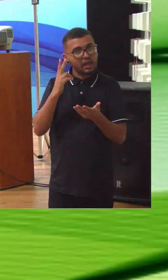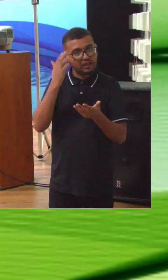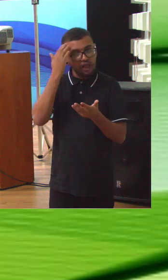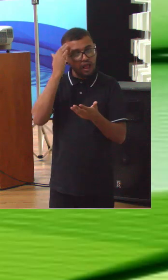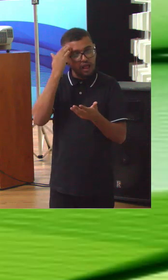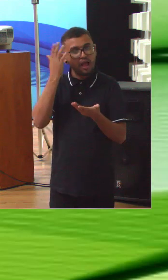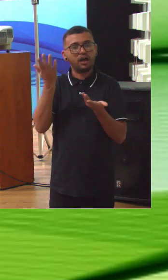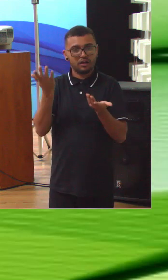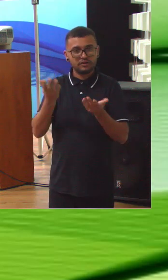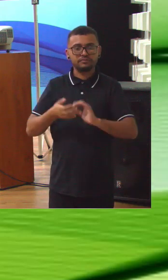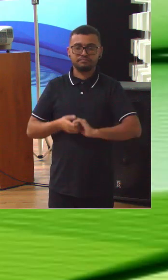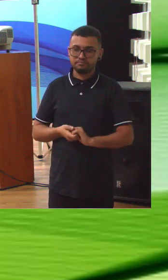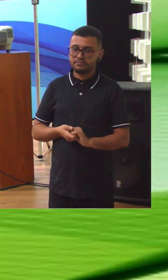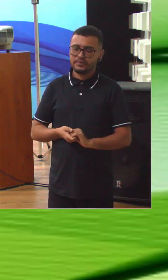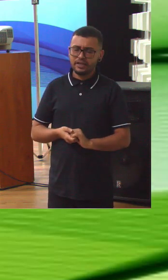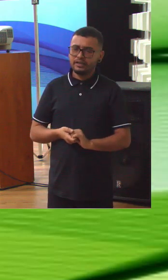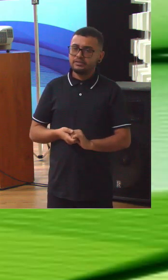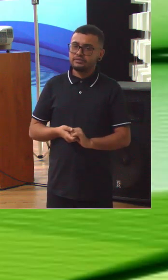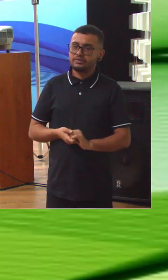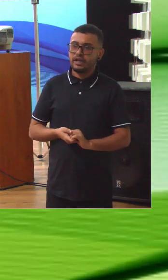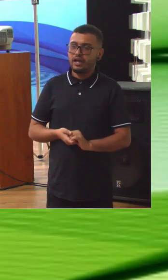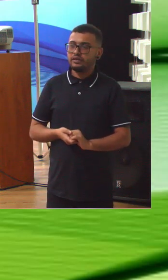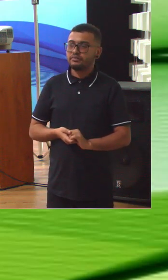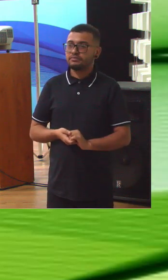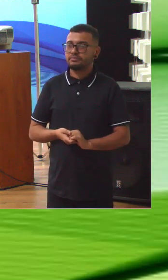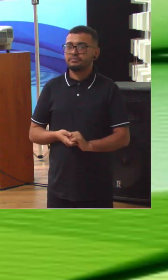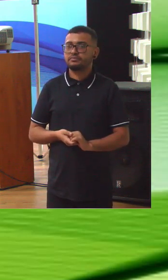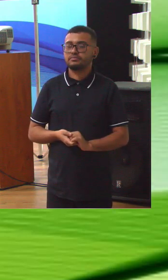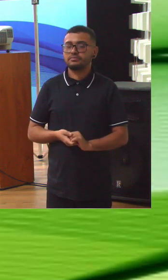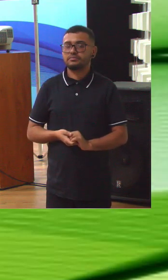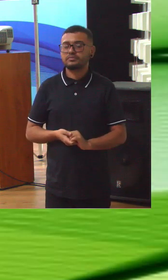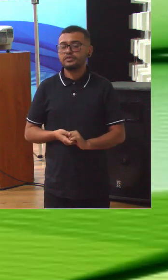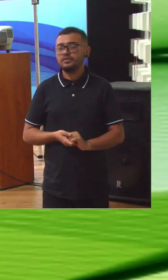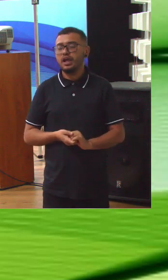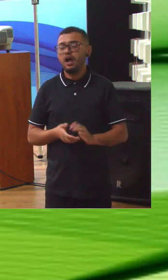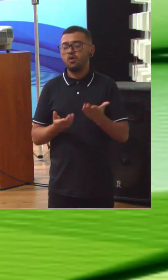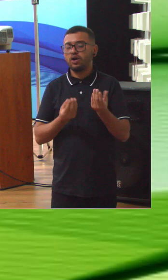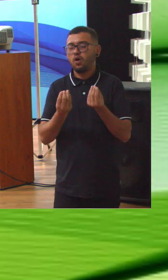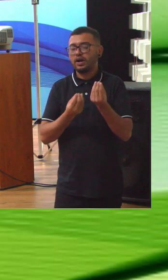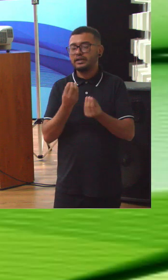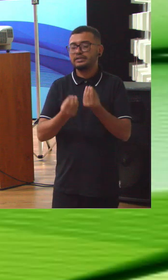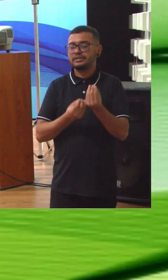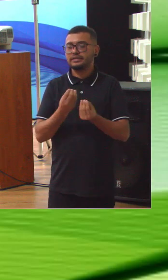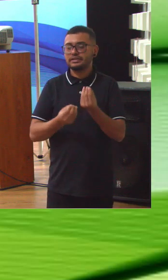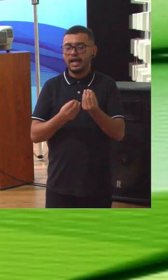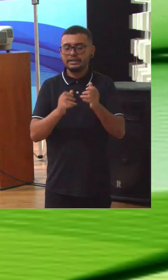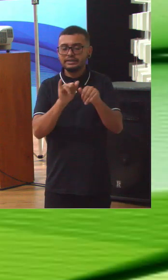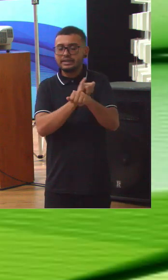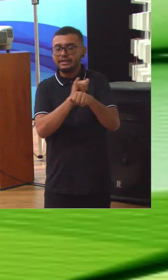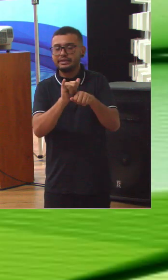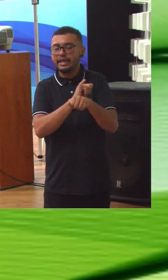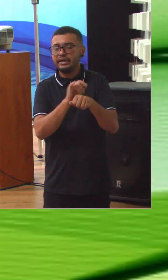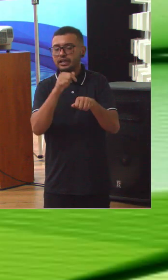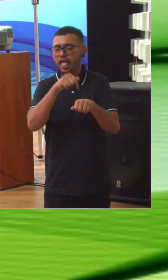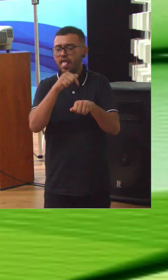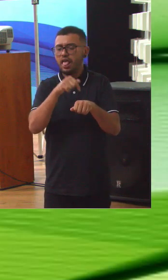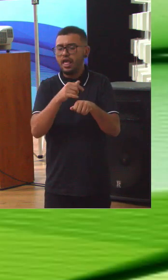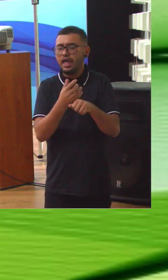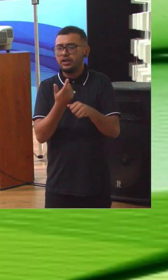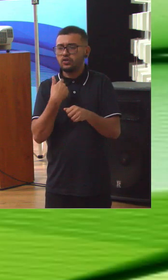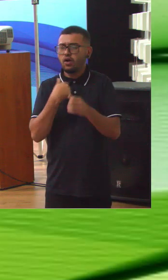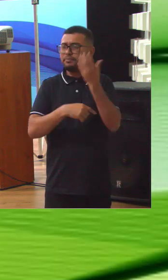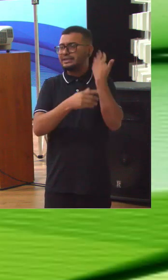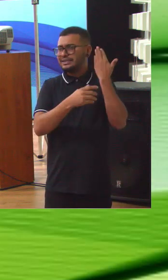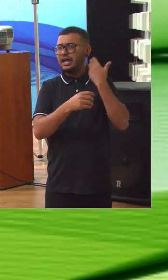tipo de trabalho. Um detalhe interessante é a parte de planejamento estratégico. Desde o primeiro questionário em 2007, nós perguntávamos